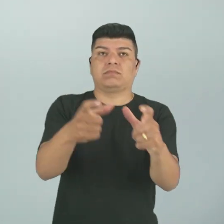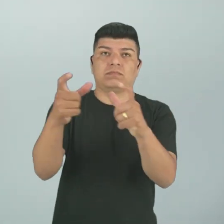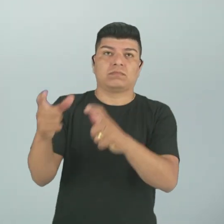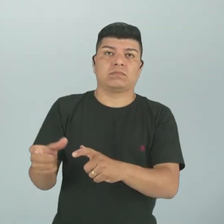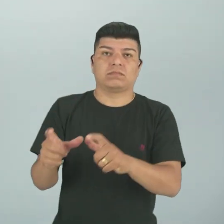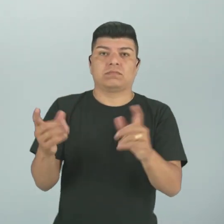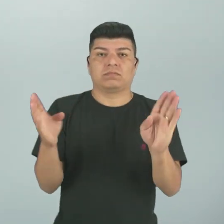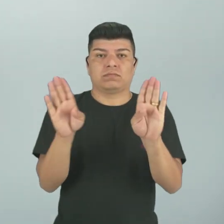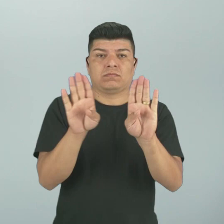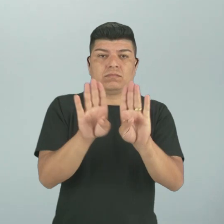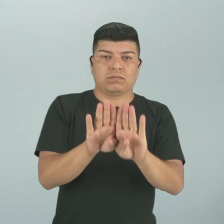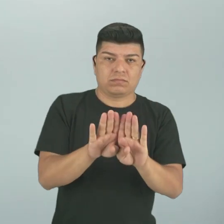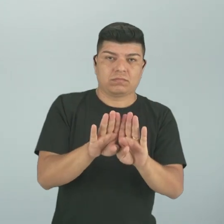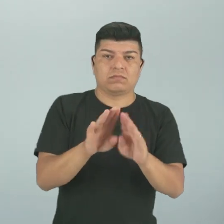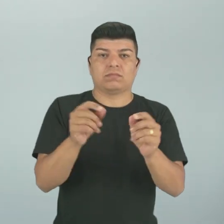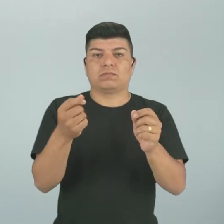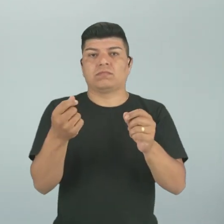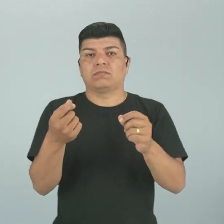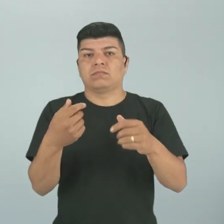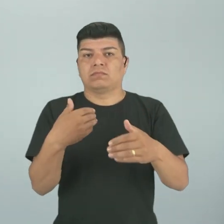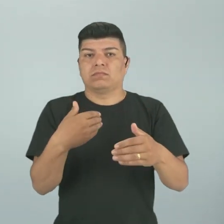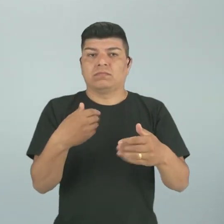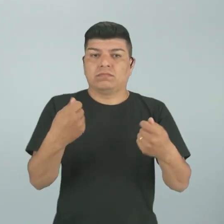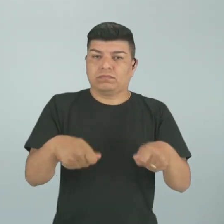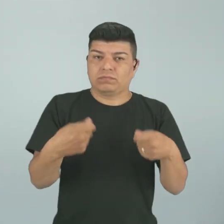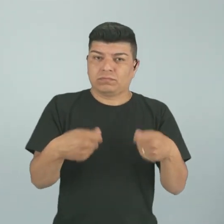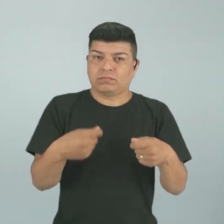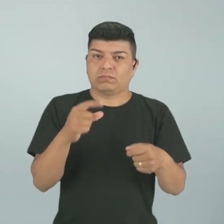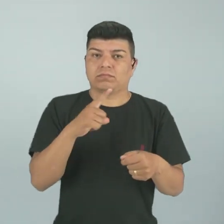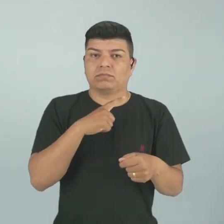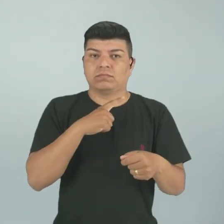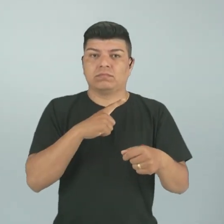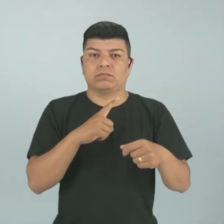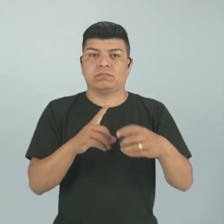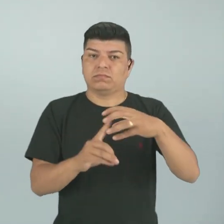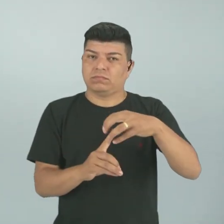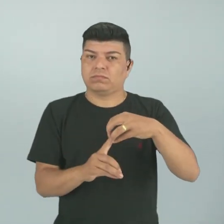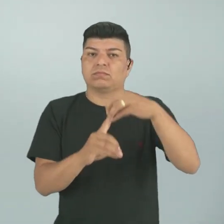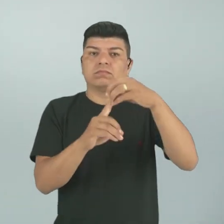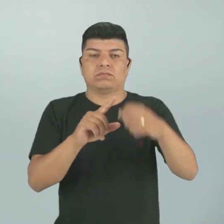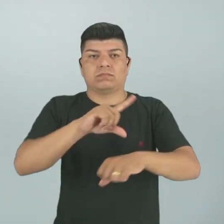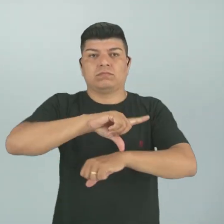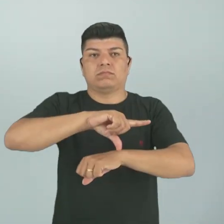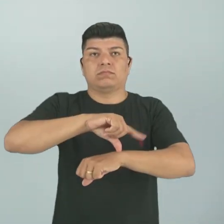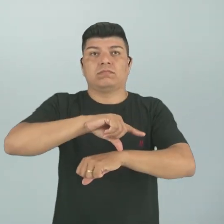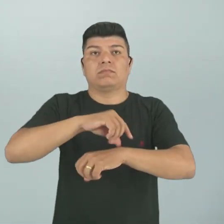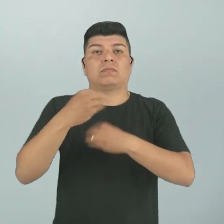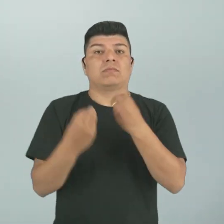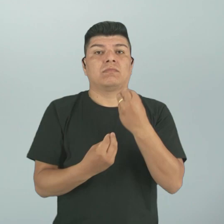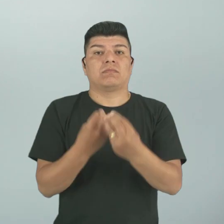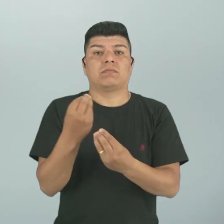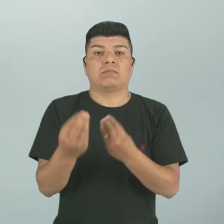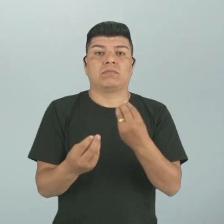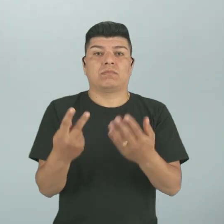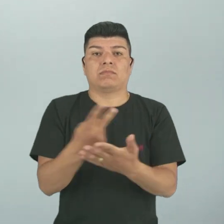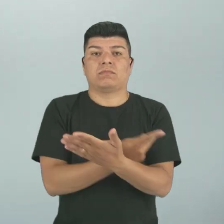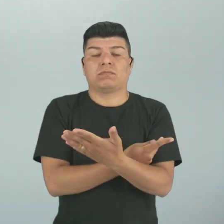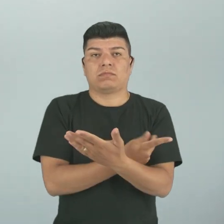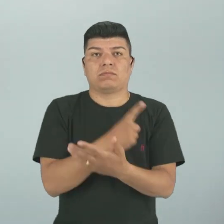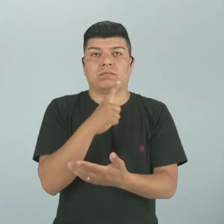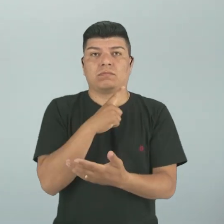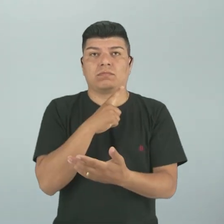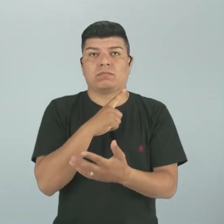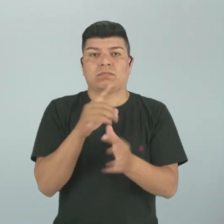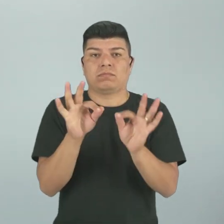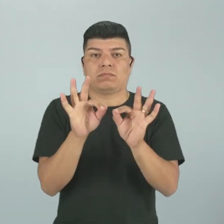quando vai fechar determinado negócio. Então era necessário haver um padrão. Esse padrão, como que funciona, tá? Existe